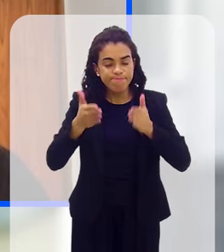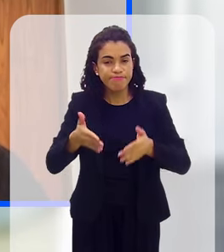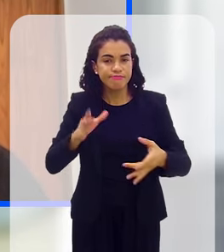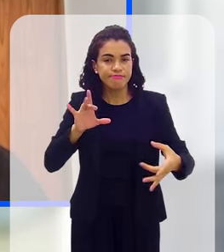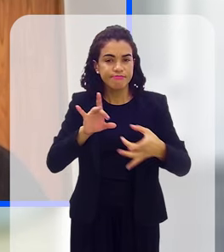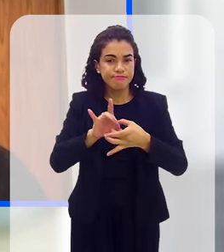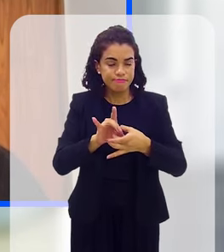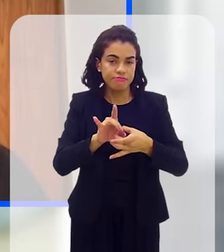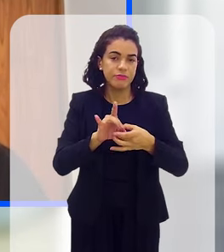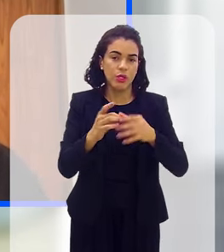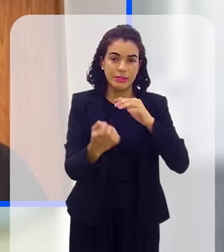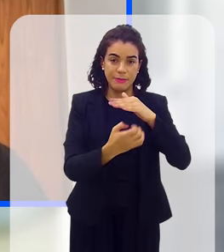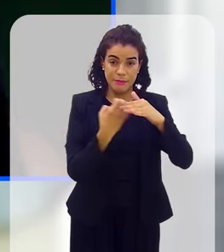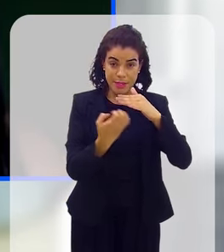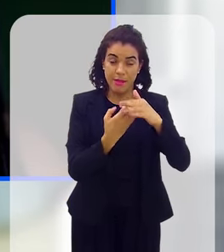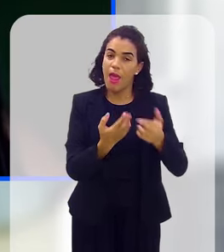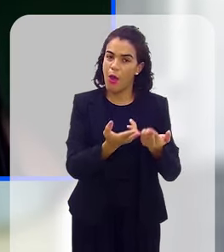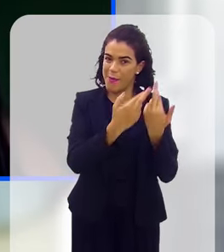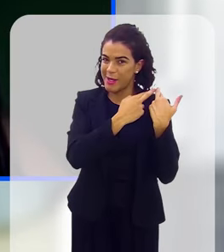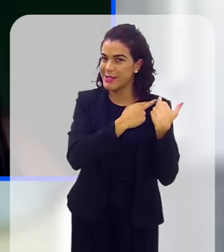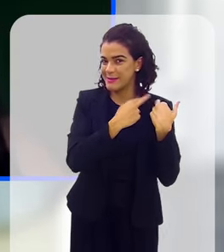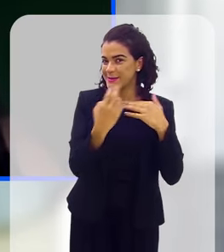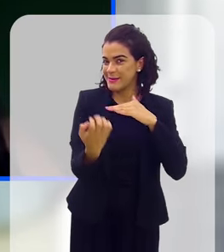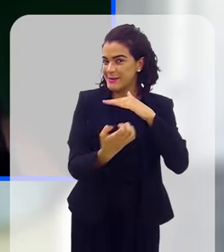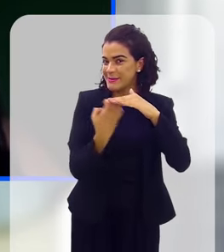é obrigação da empresa